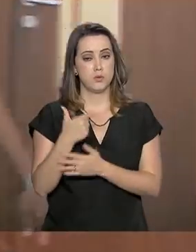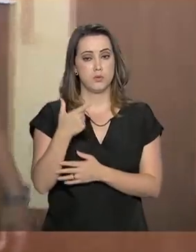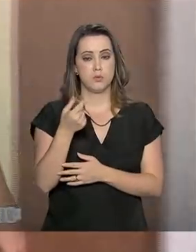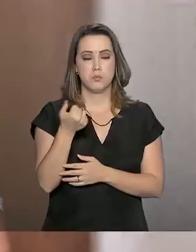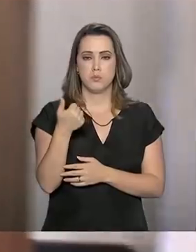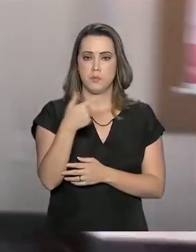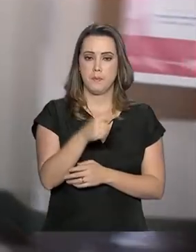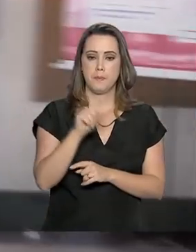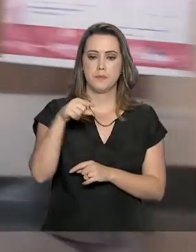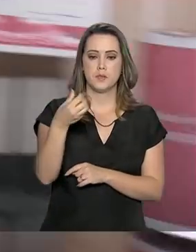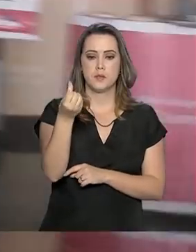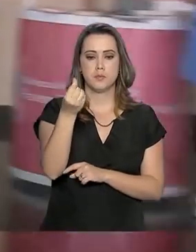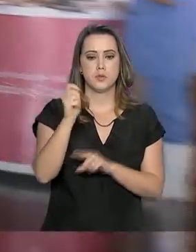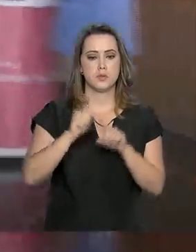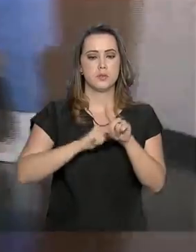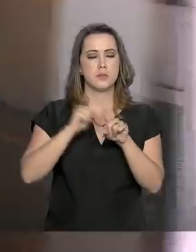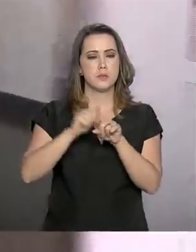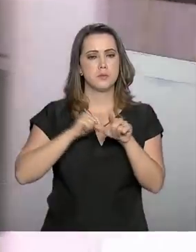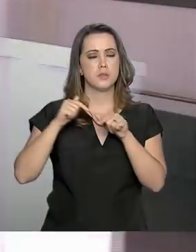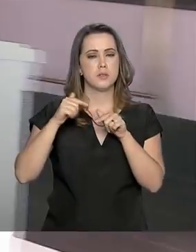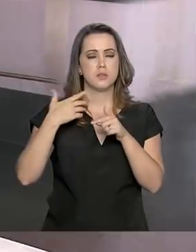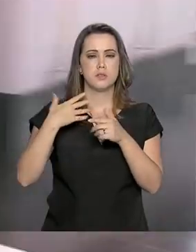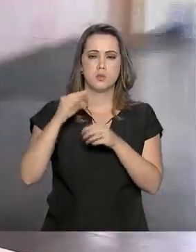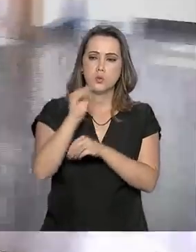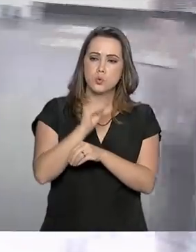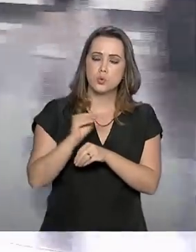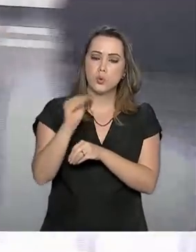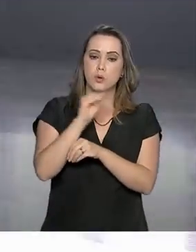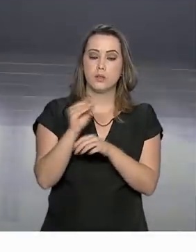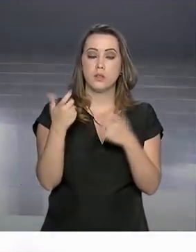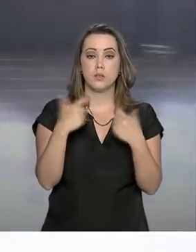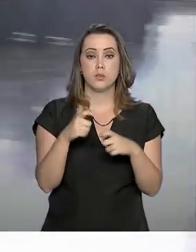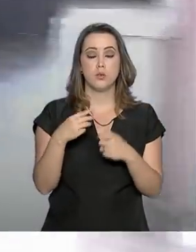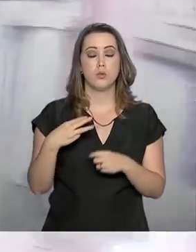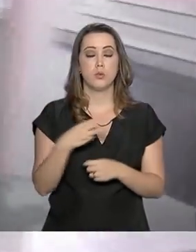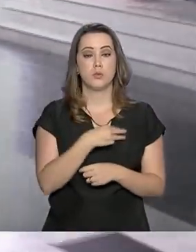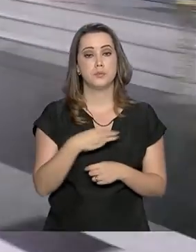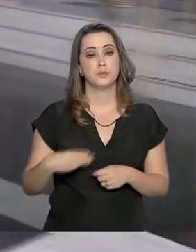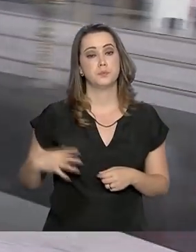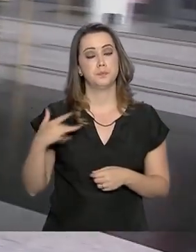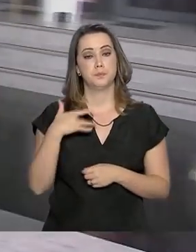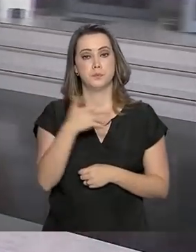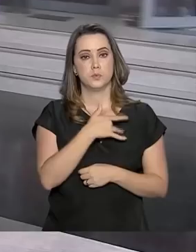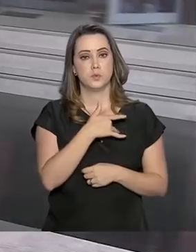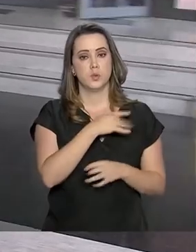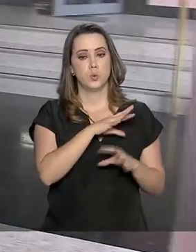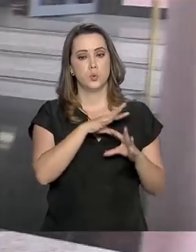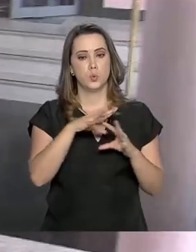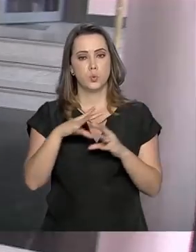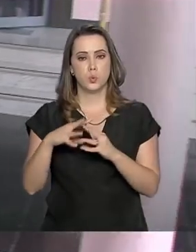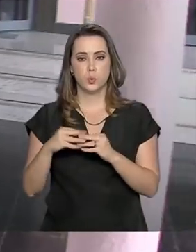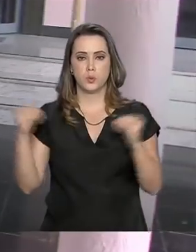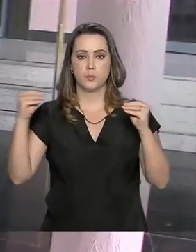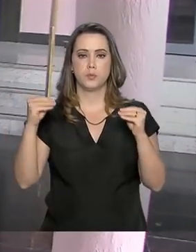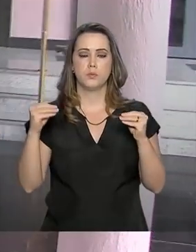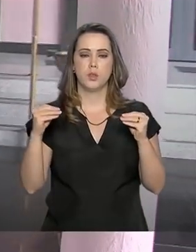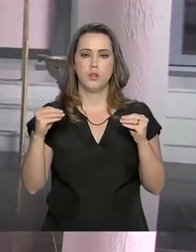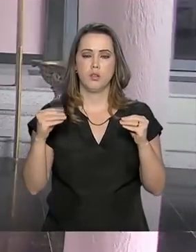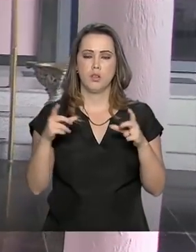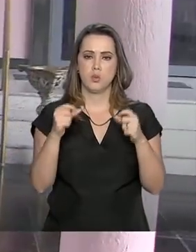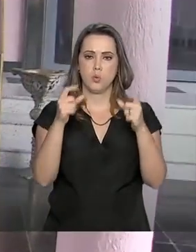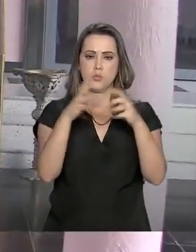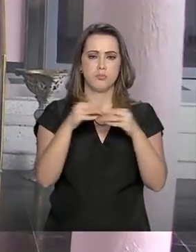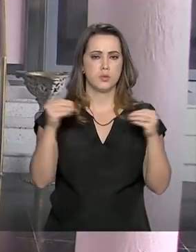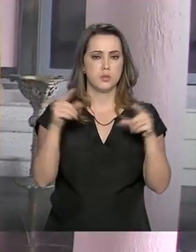Depois de seis meses de tratamento em unidades ligadas ao Ministério da Saúde, o tumor desapareceu. Depois de